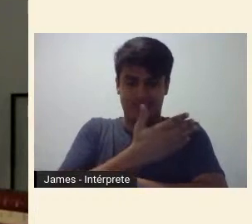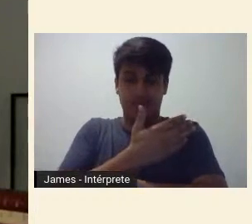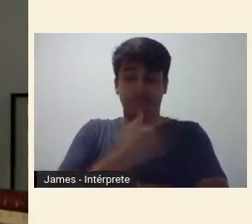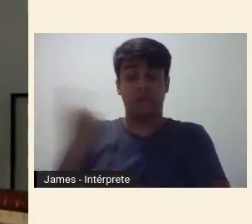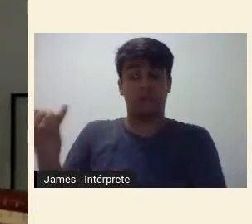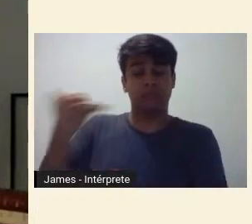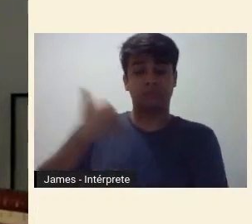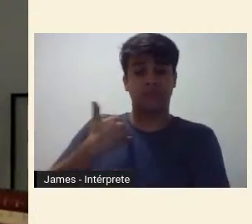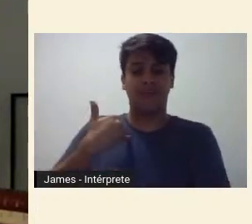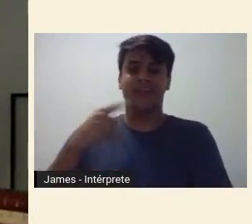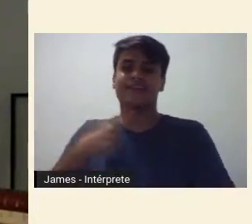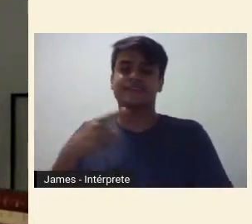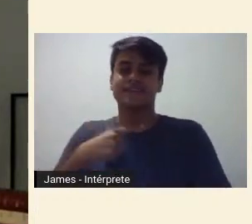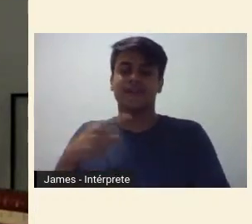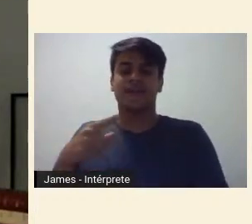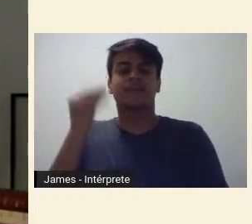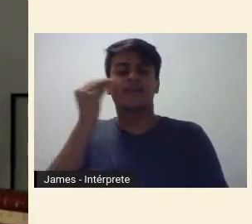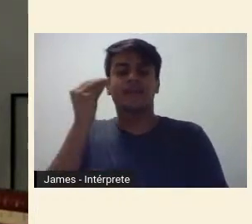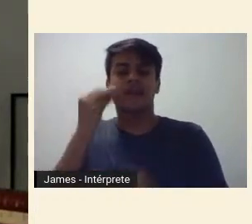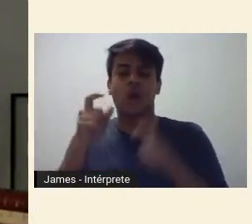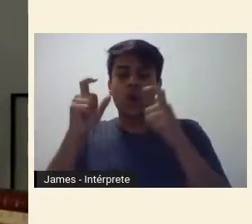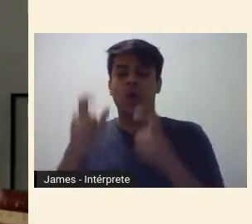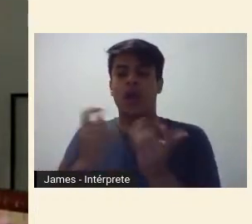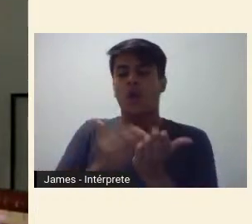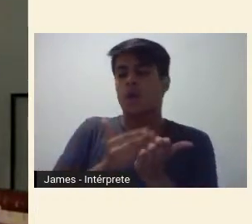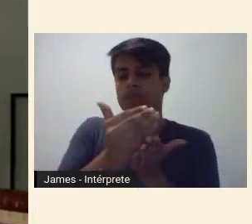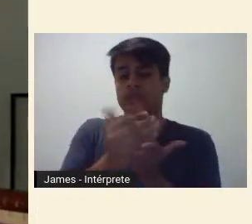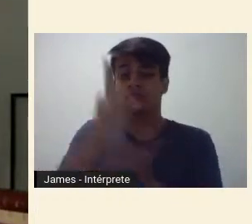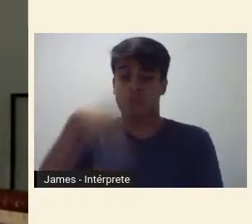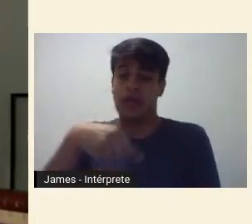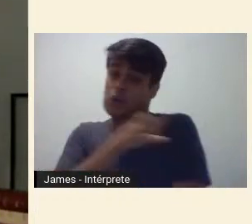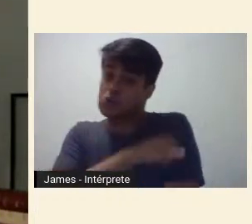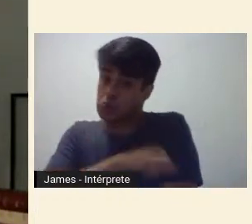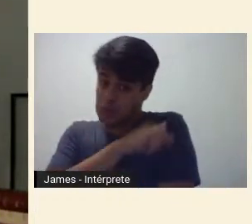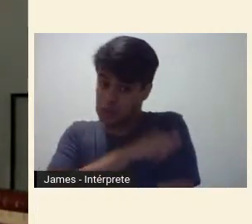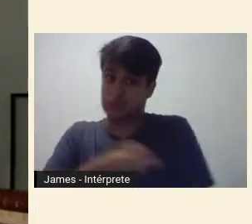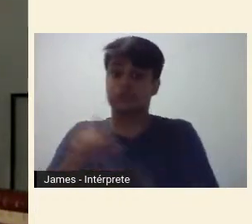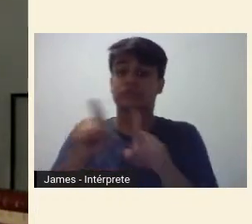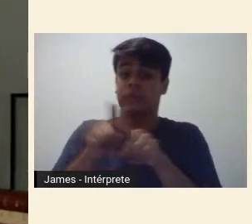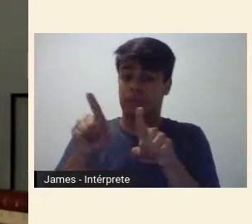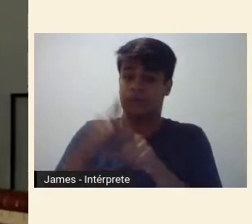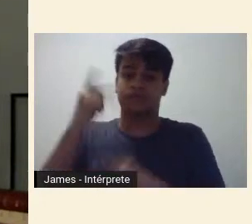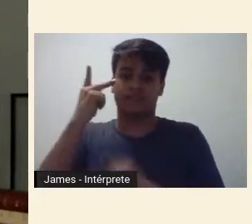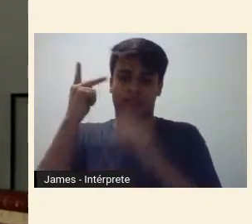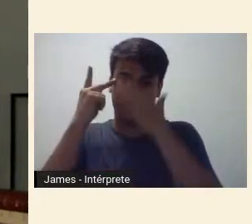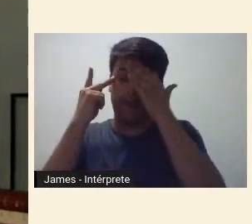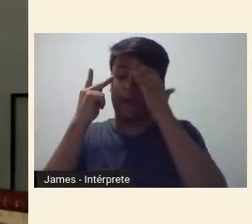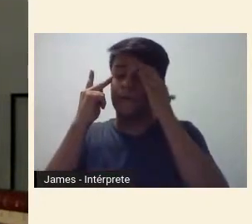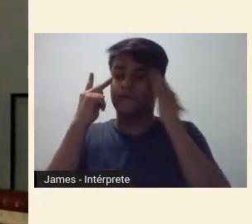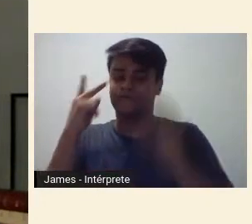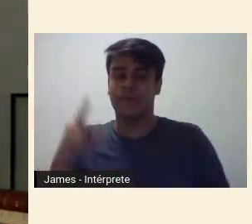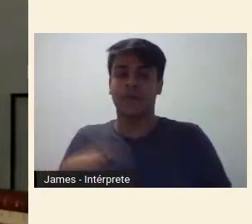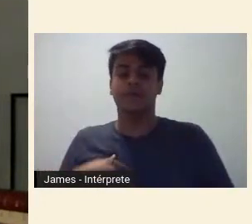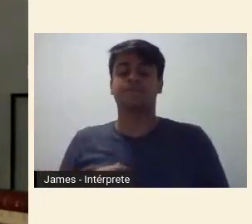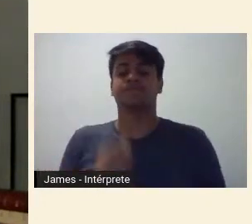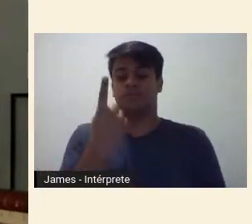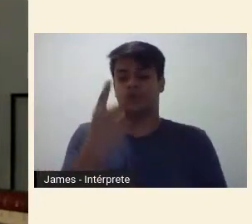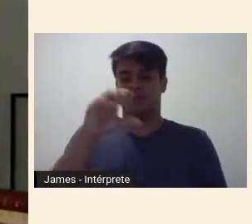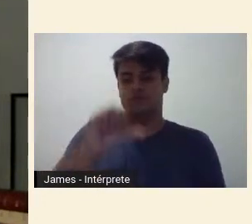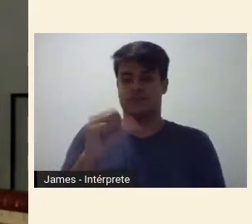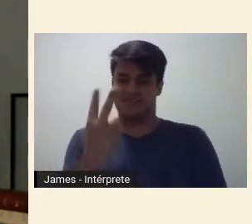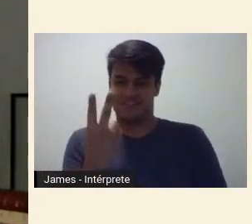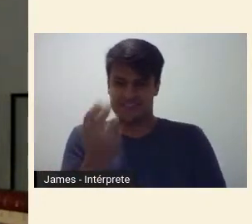confeições de movimento, tinha origem tanto no Rio quanto em São Paulo. Em um artigo do ano anterior, 1926,